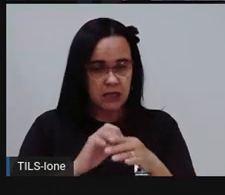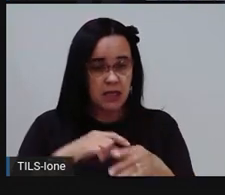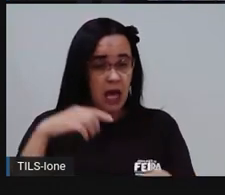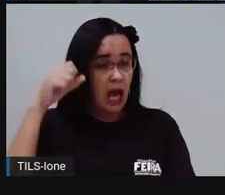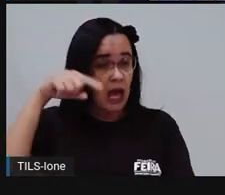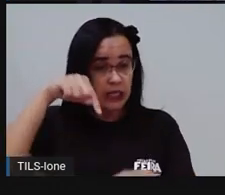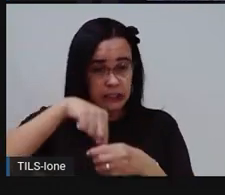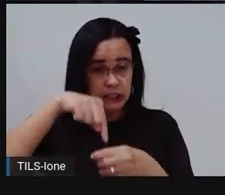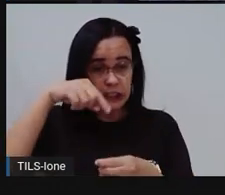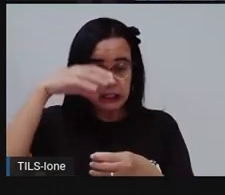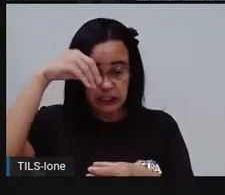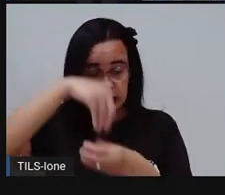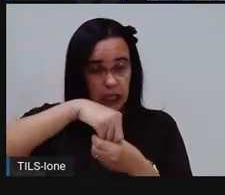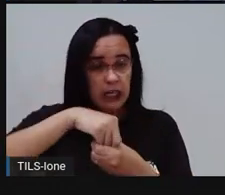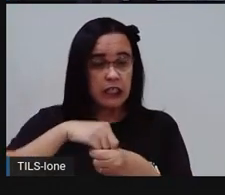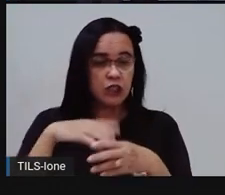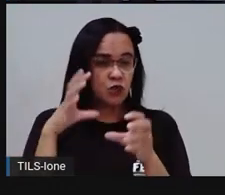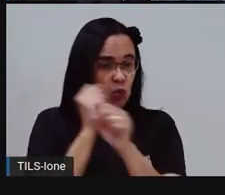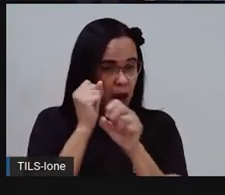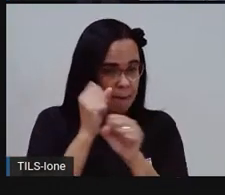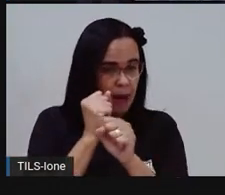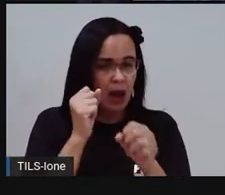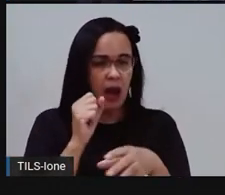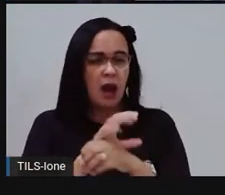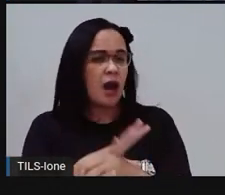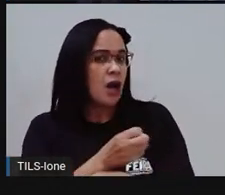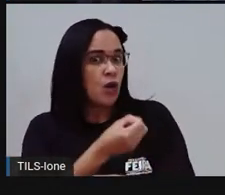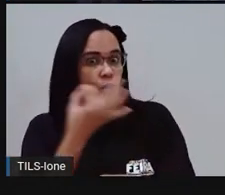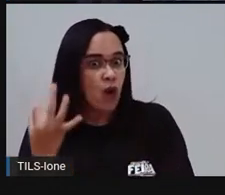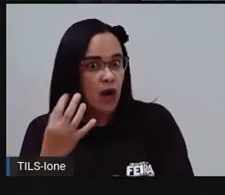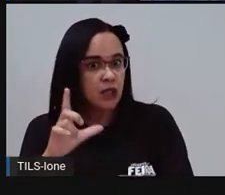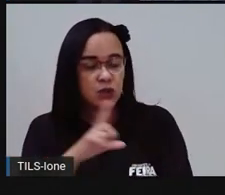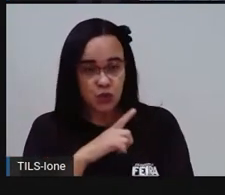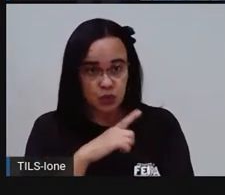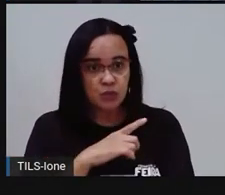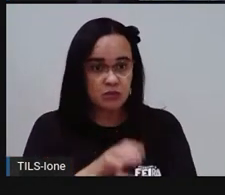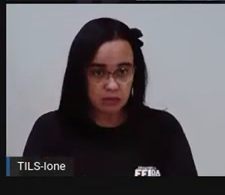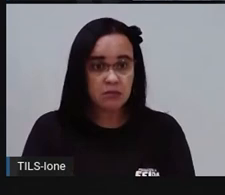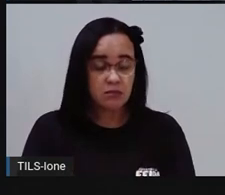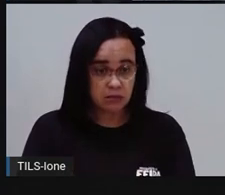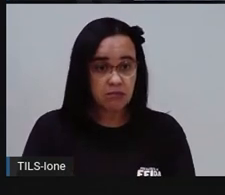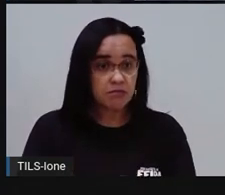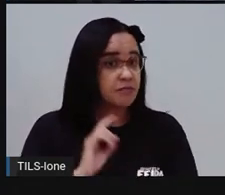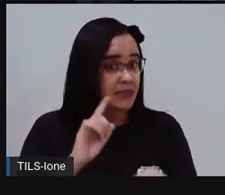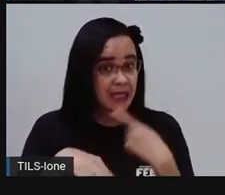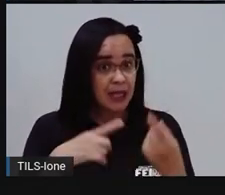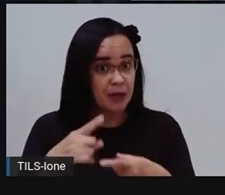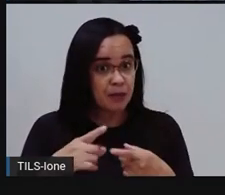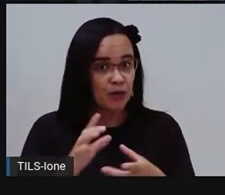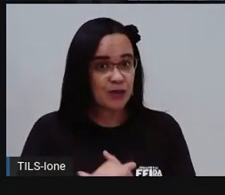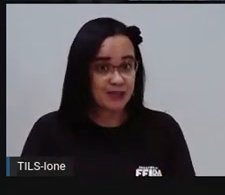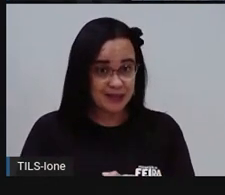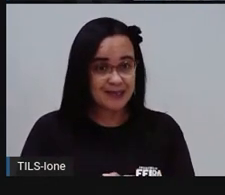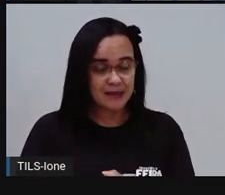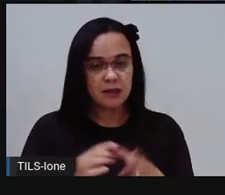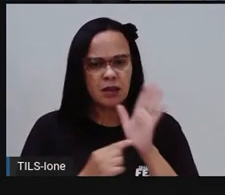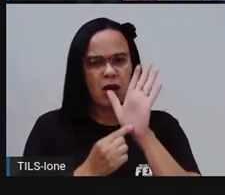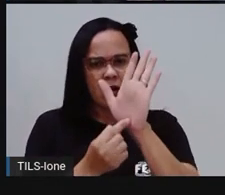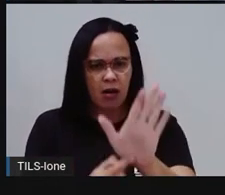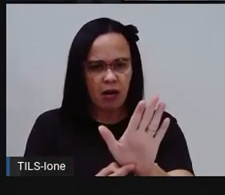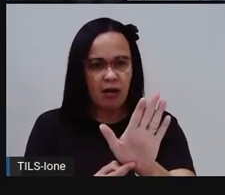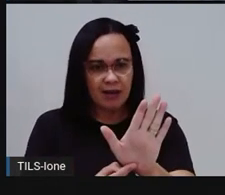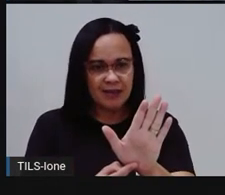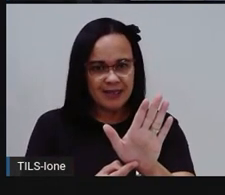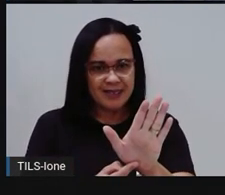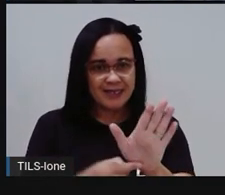o quanto de água aquela família consumiu, tá certo? E aí, ó, a PRO trouxe aqui mais de